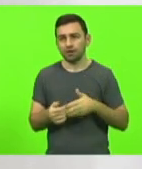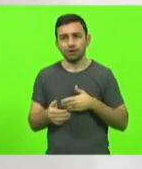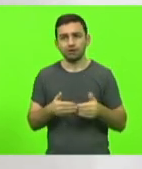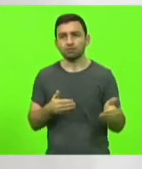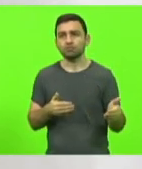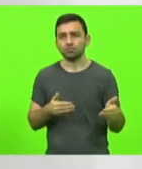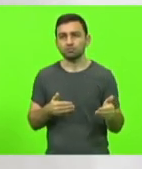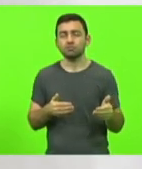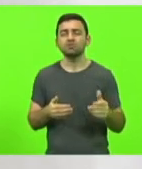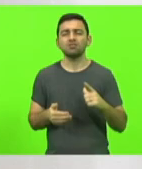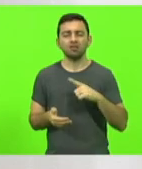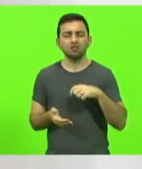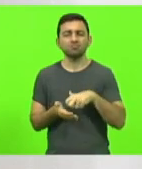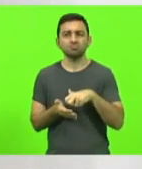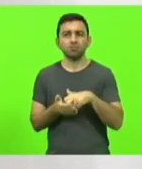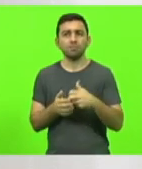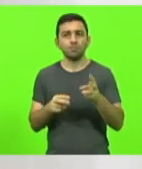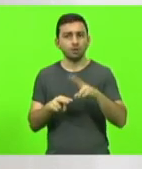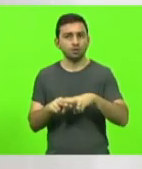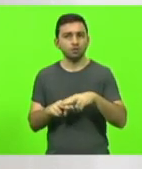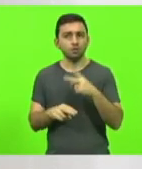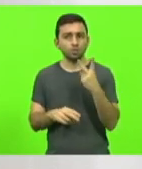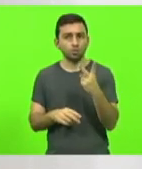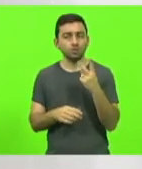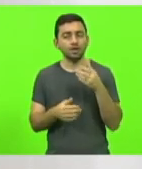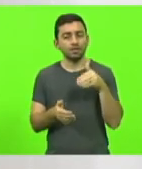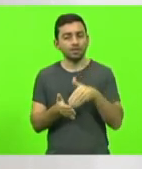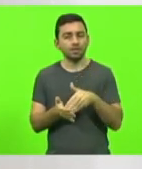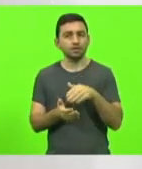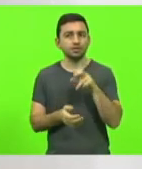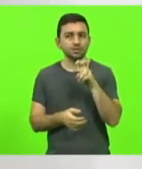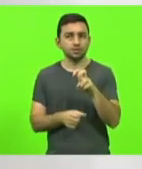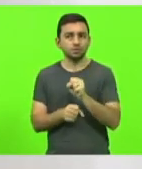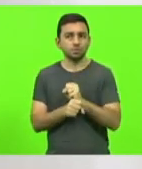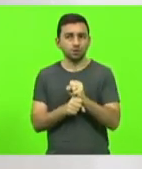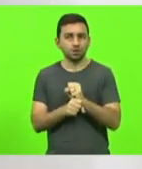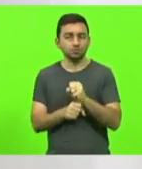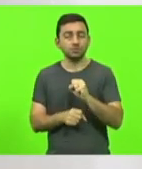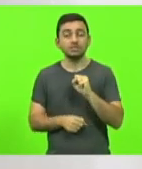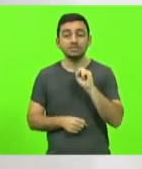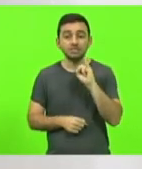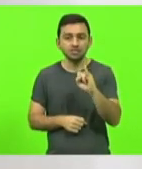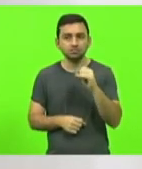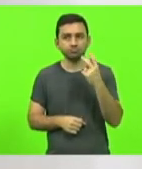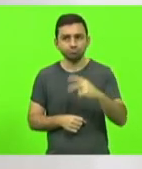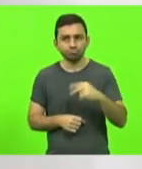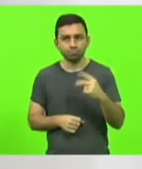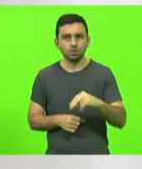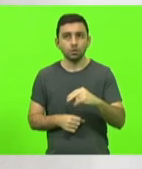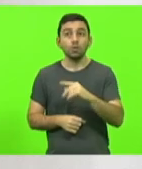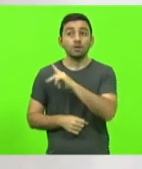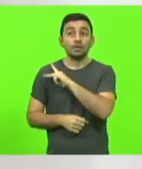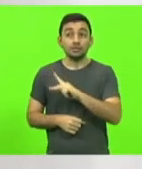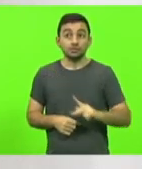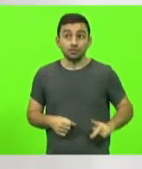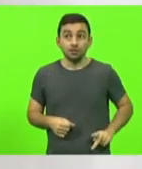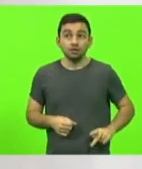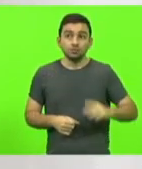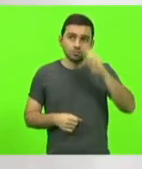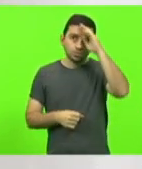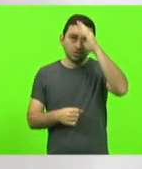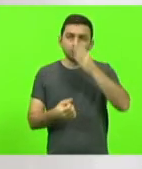e prevê pena de reclusão de dois a cinco anos para a prática de abusos e maltratos. O presidente Bolsonaro sancionou essa lei que